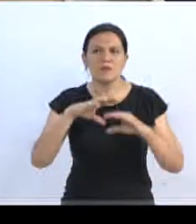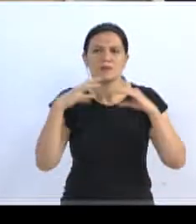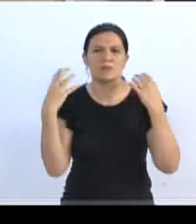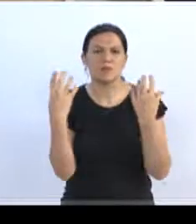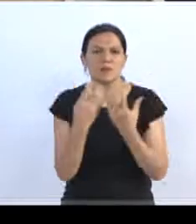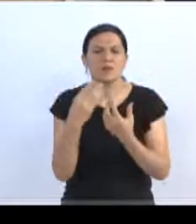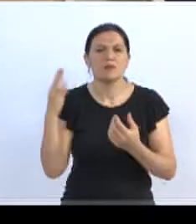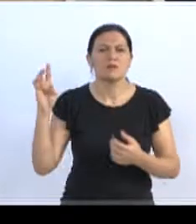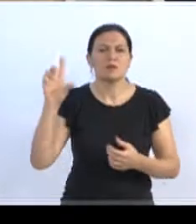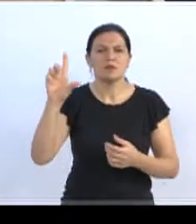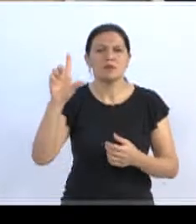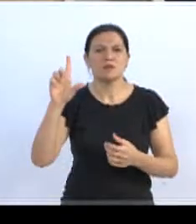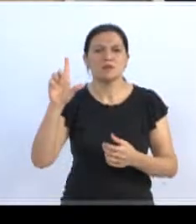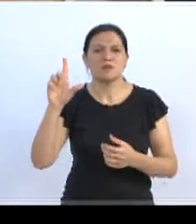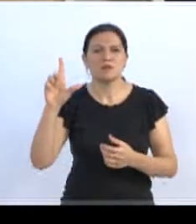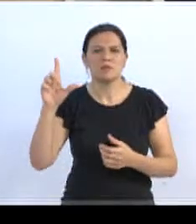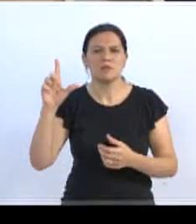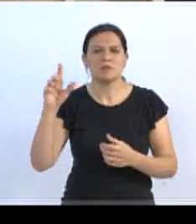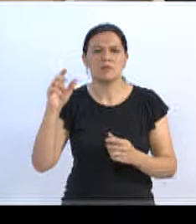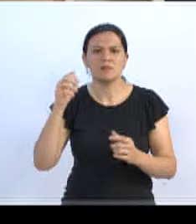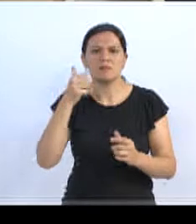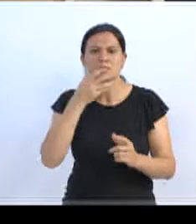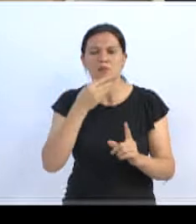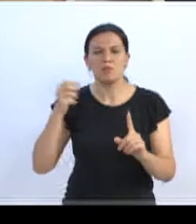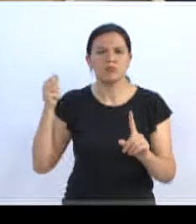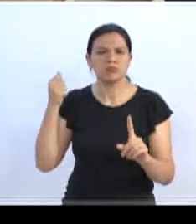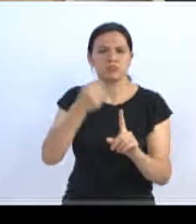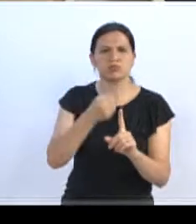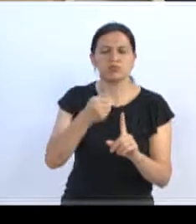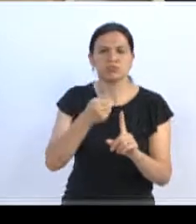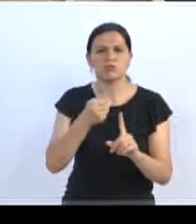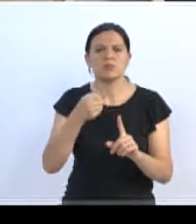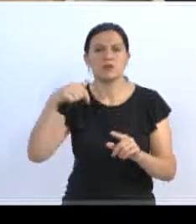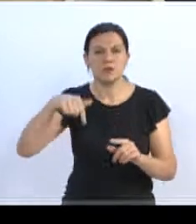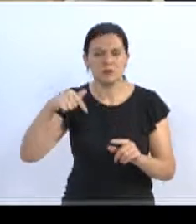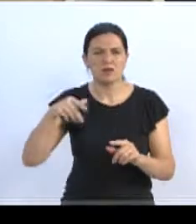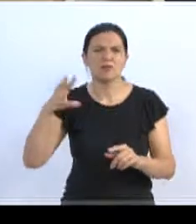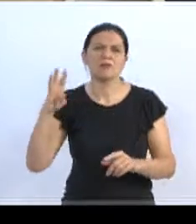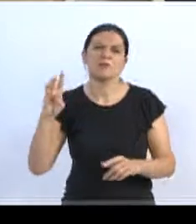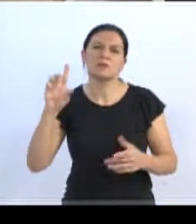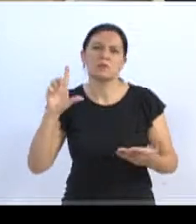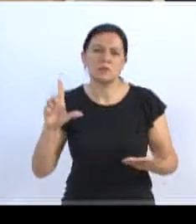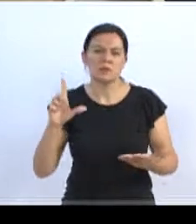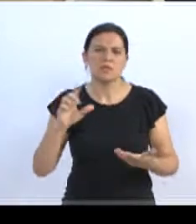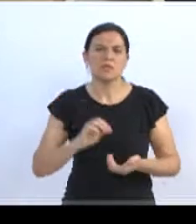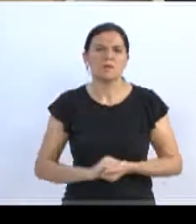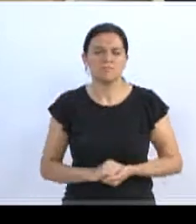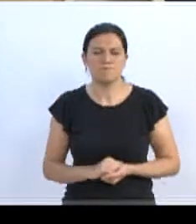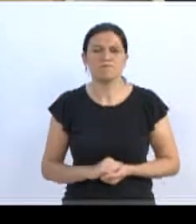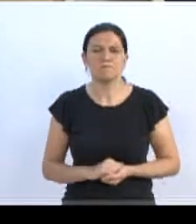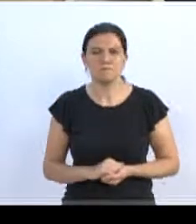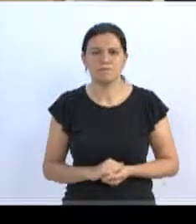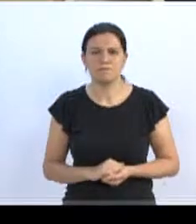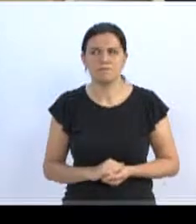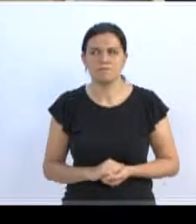blumenauense, foi assassinada um caso de feminicídio aqui na nossa cidade.